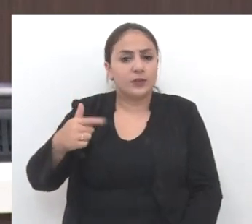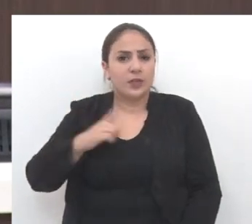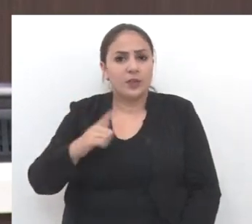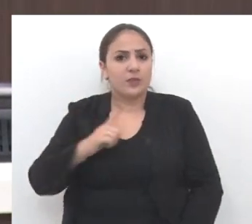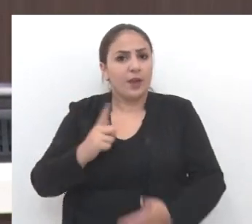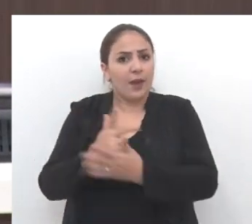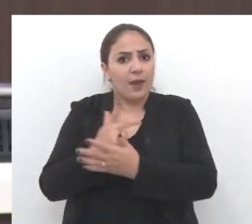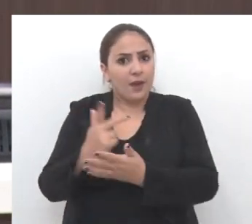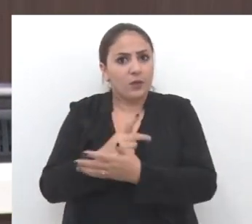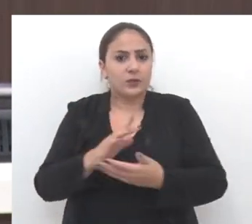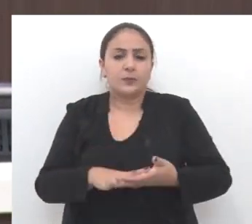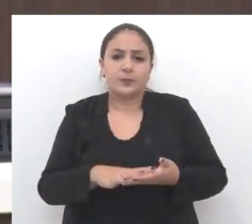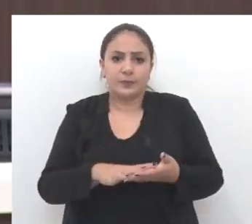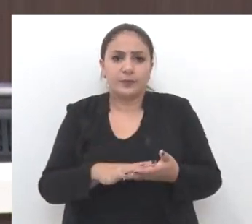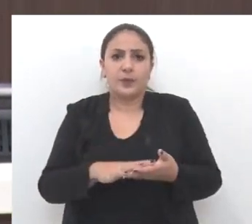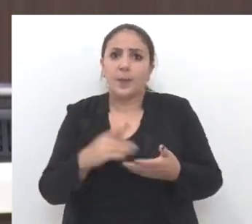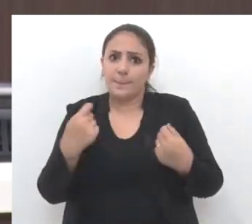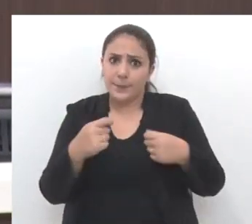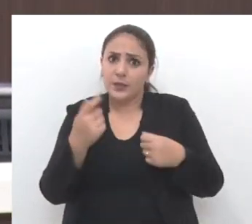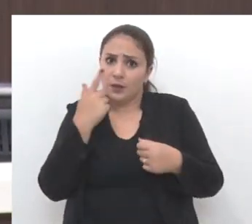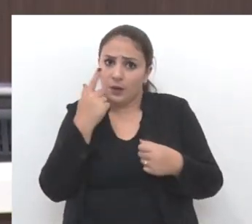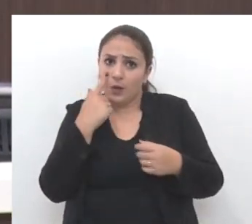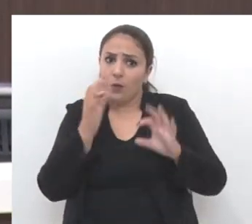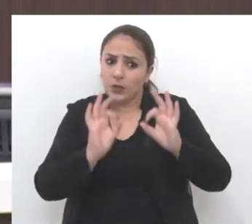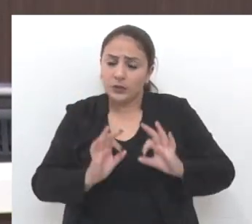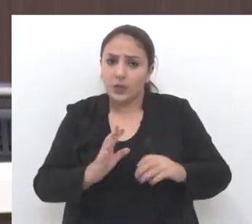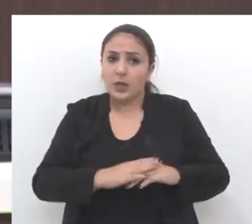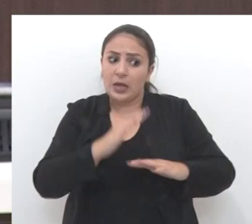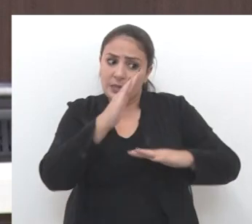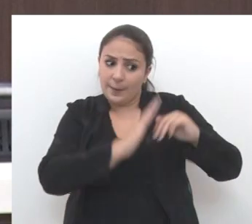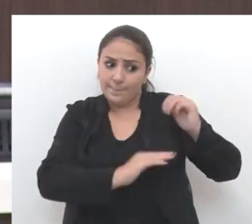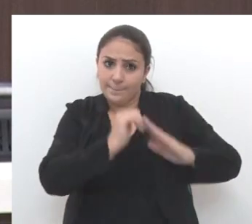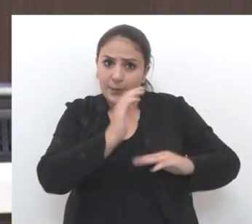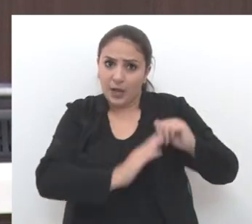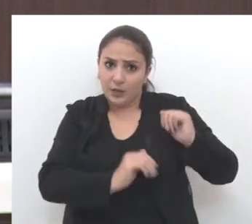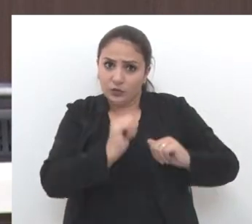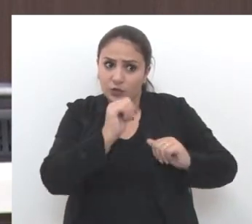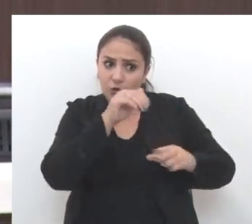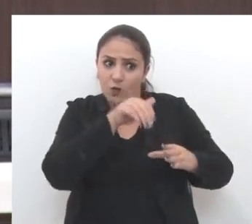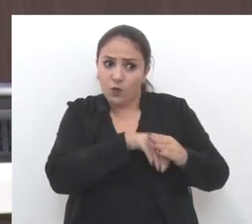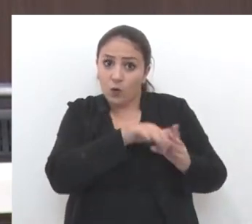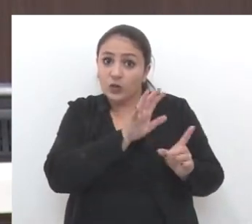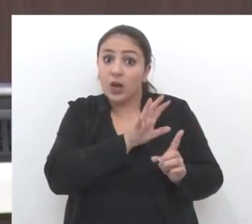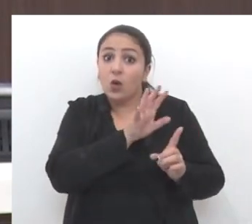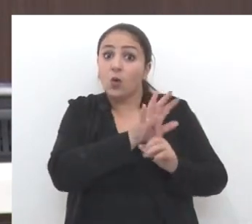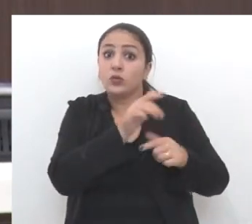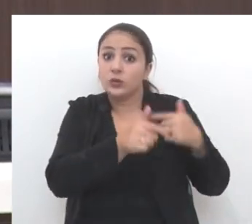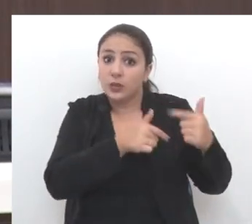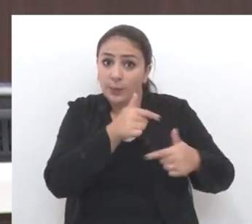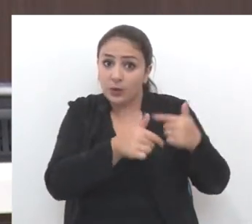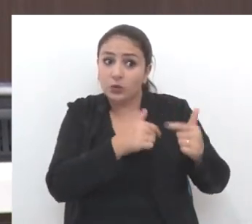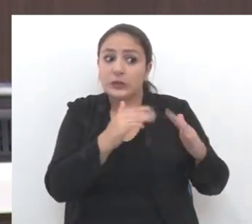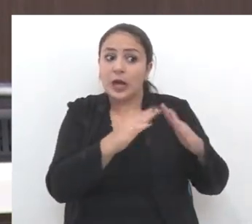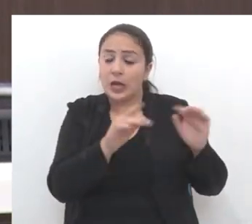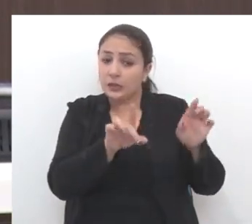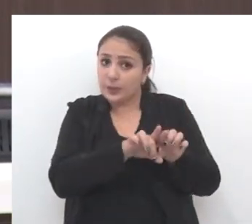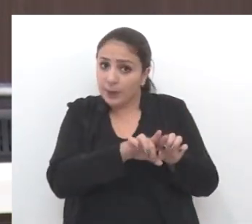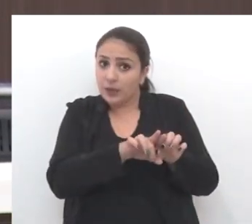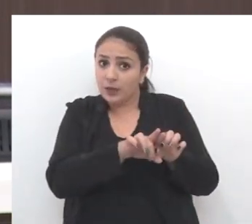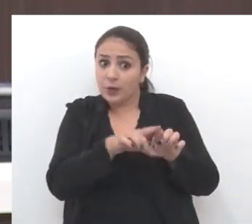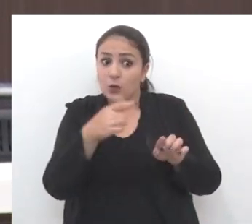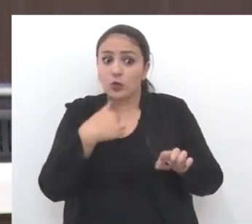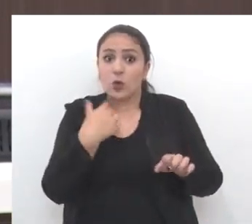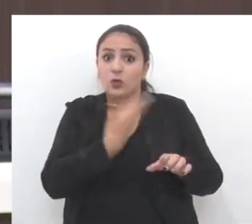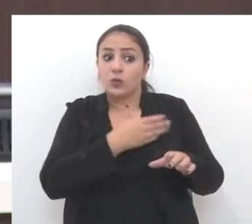sejamos de novo, mas tenho que corrigir. Na prática, o voto foi contra os servidores da casa também, porque o